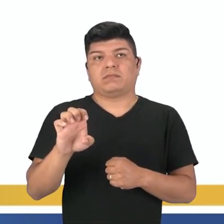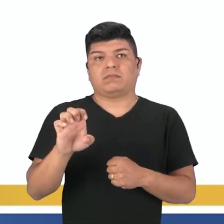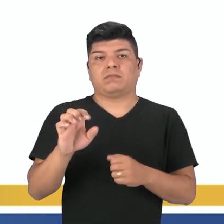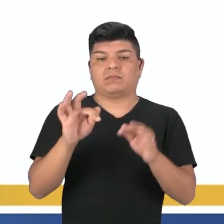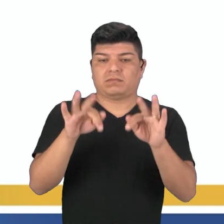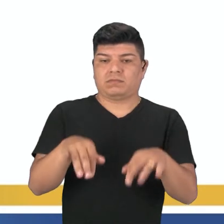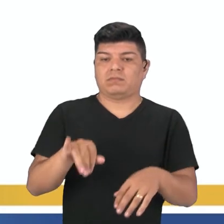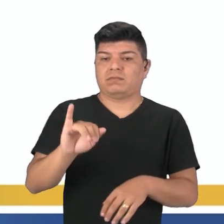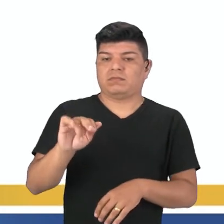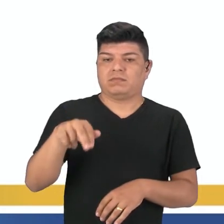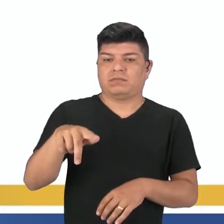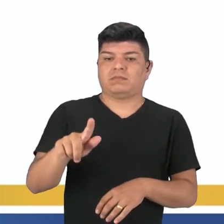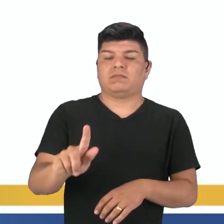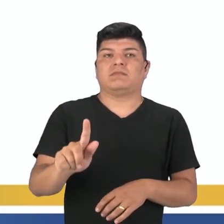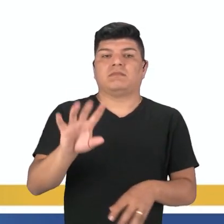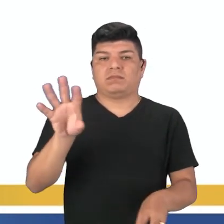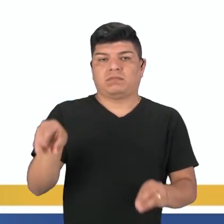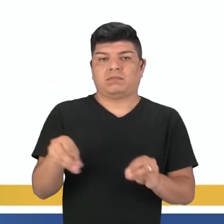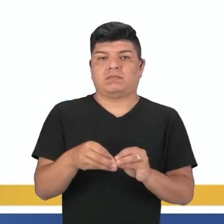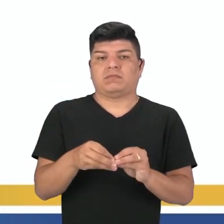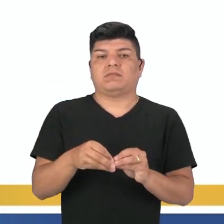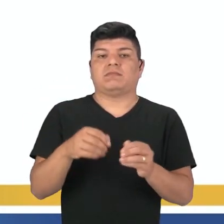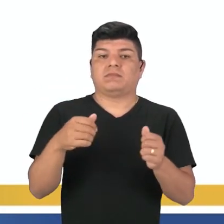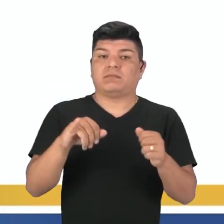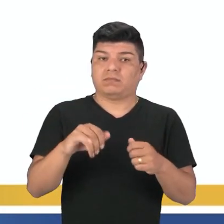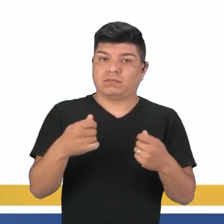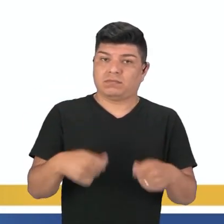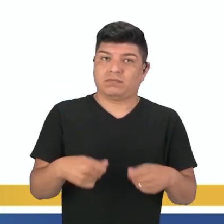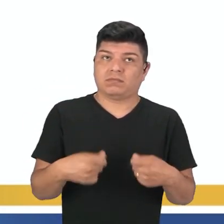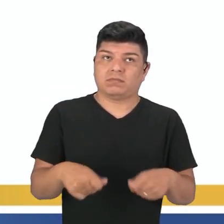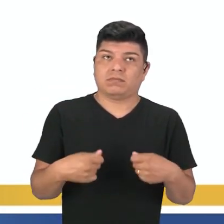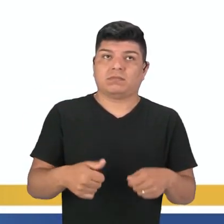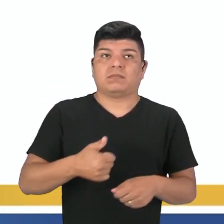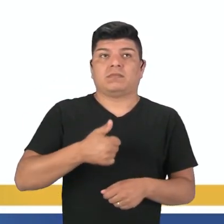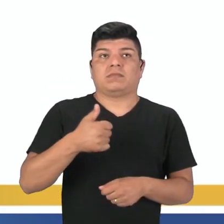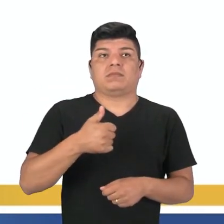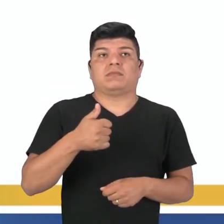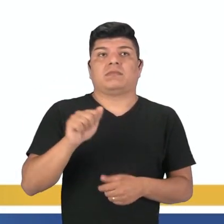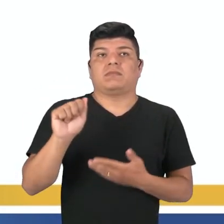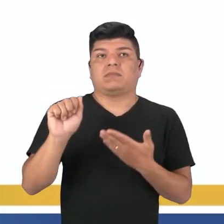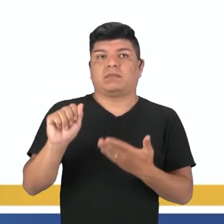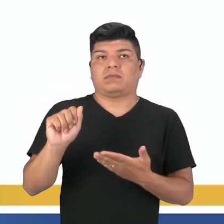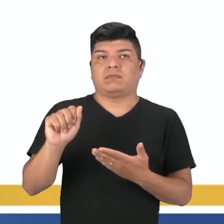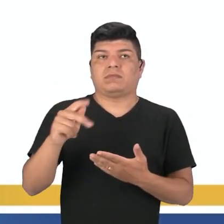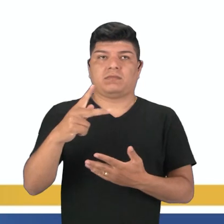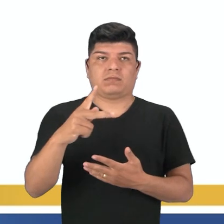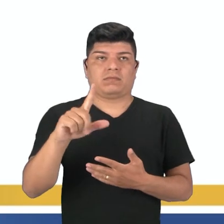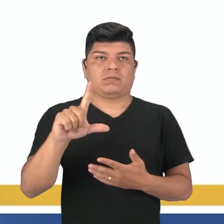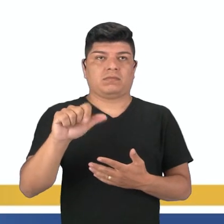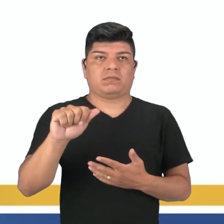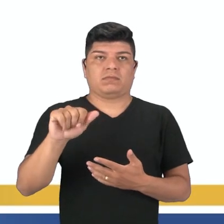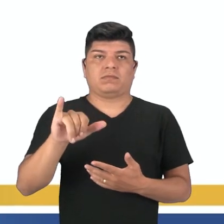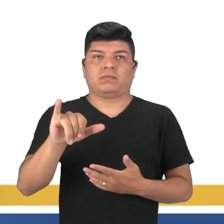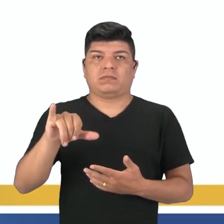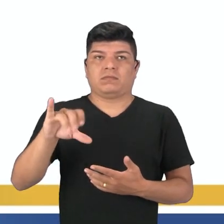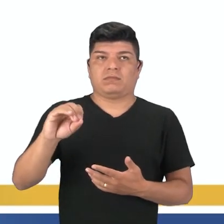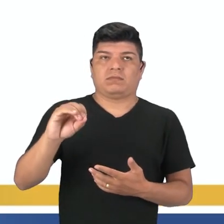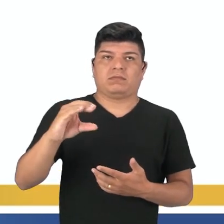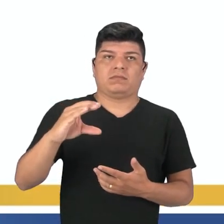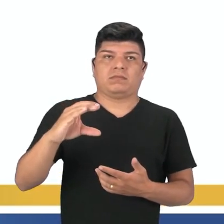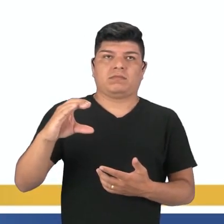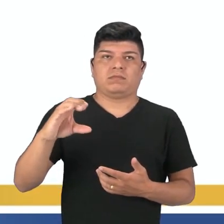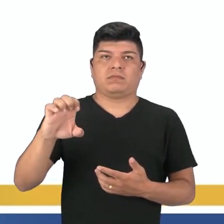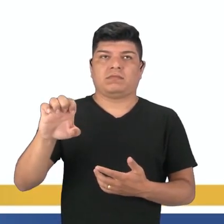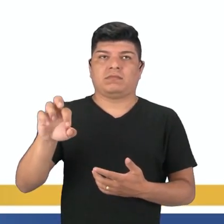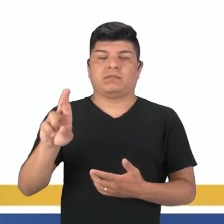ing. E aí, vocês vão usar um complemento, se houver. Então, aí a primeira na letra A tem play soccer, que é jogar futebol. E na letra B